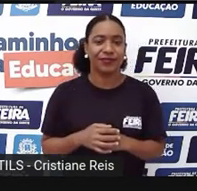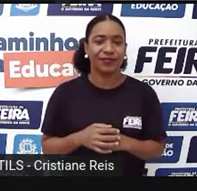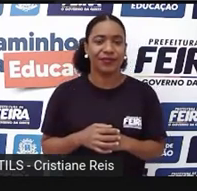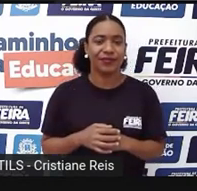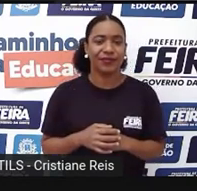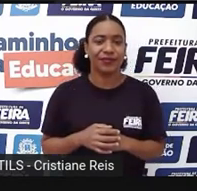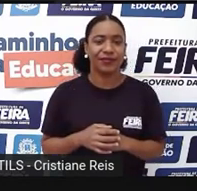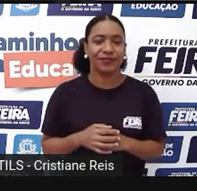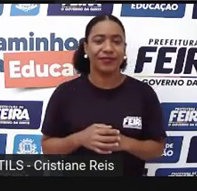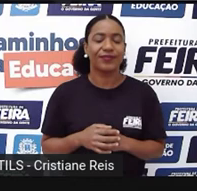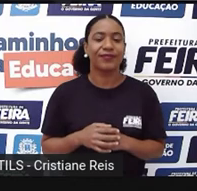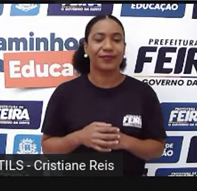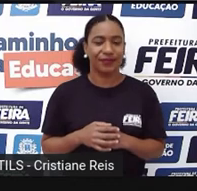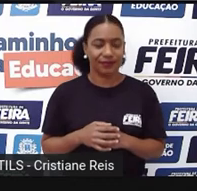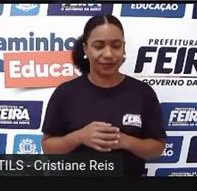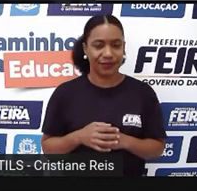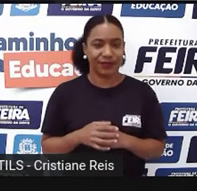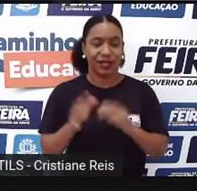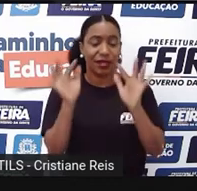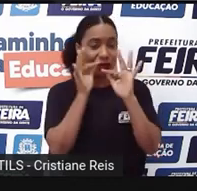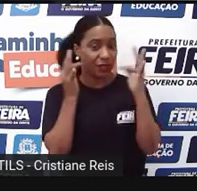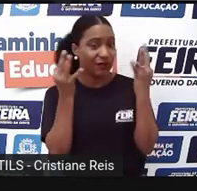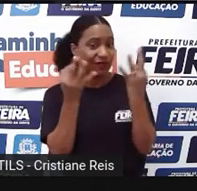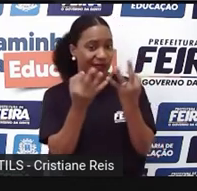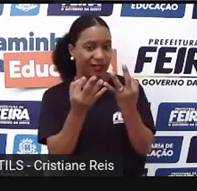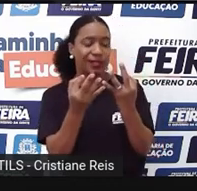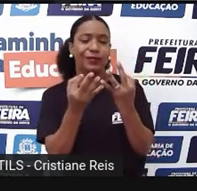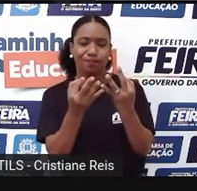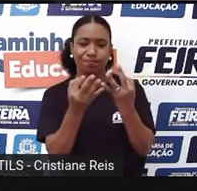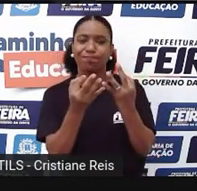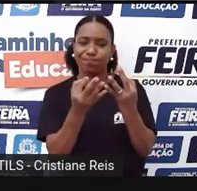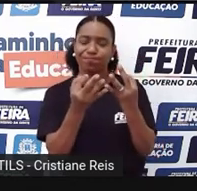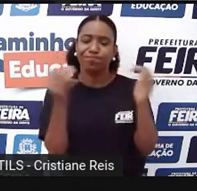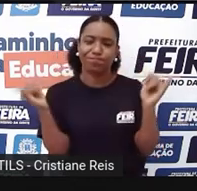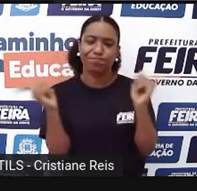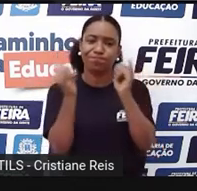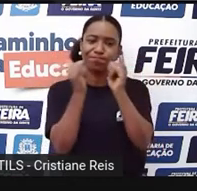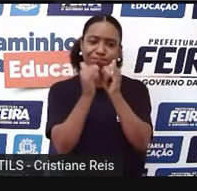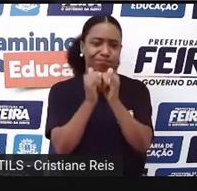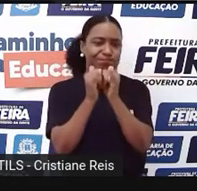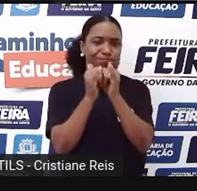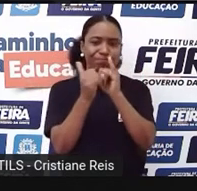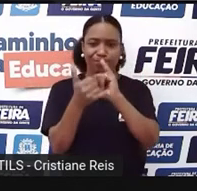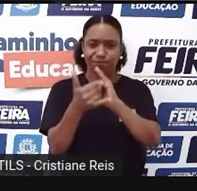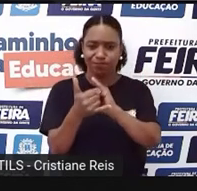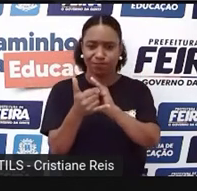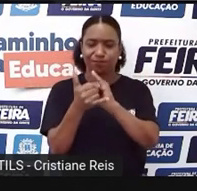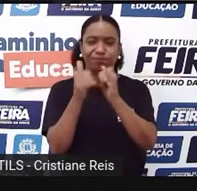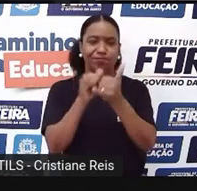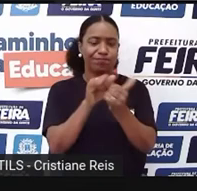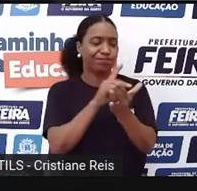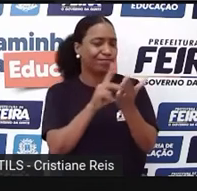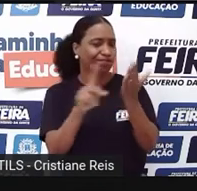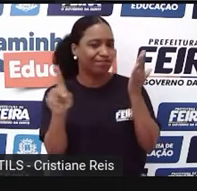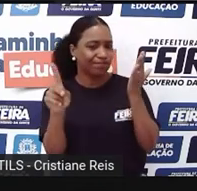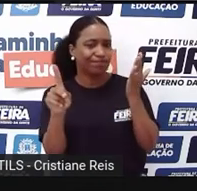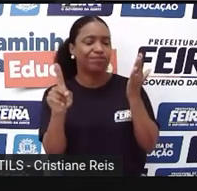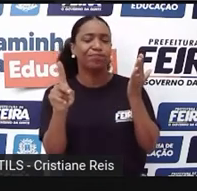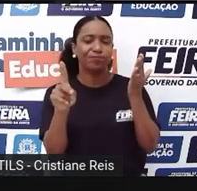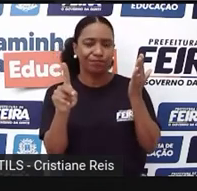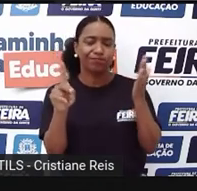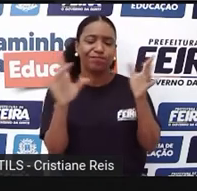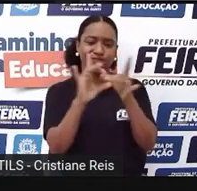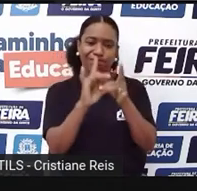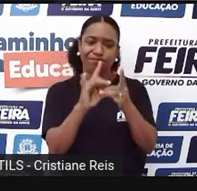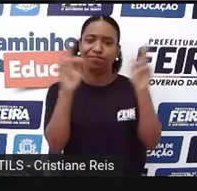Então as famílias concordaram Que elas não deveriam ser mais inimigas Umas